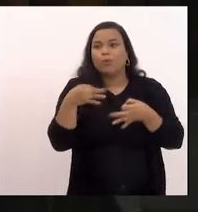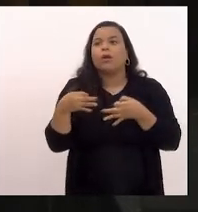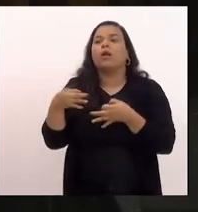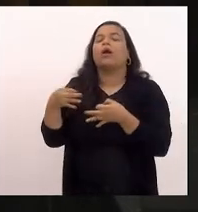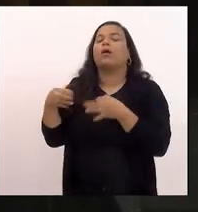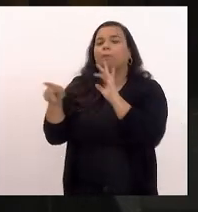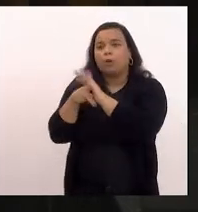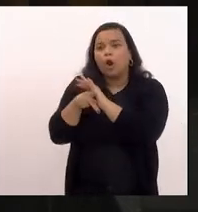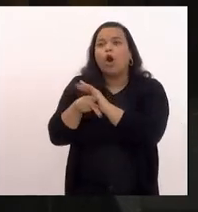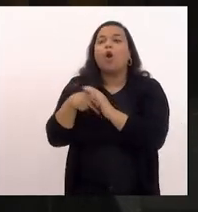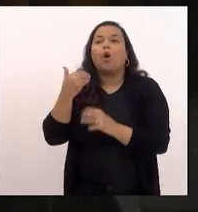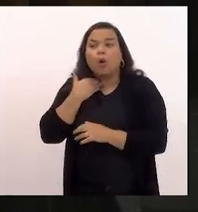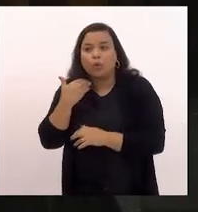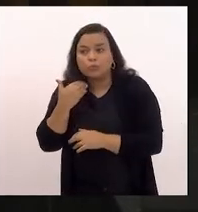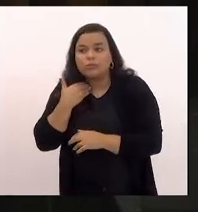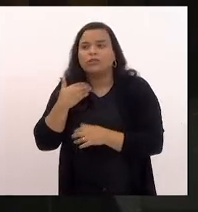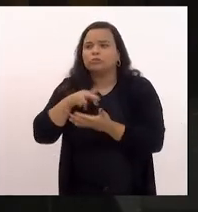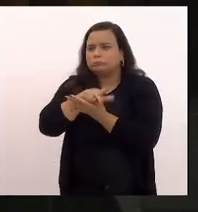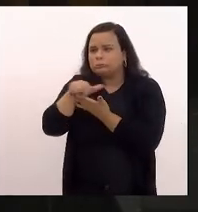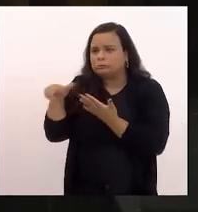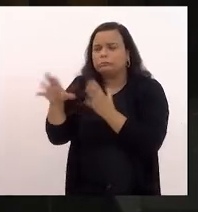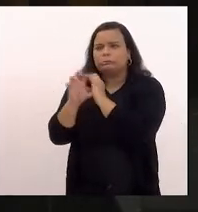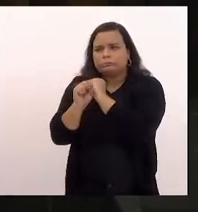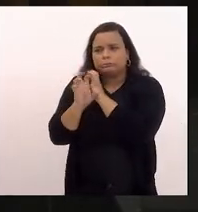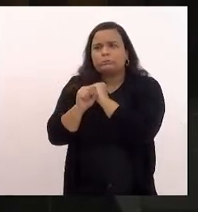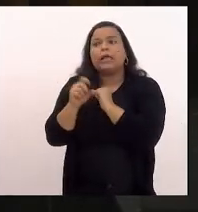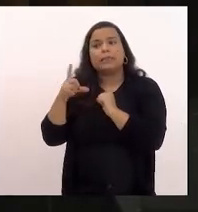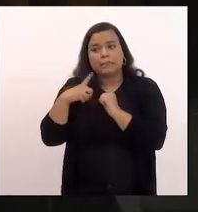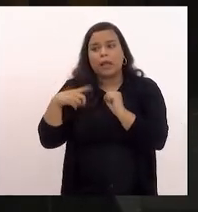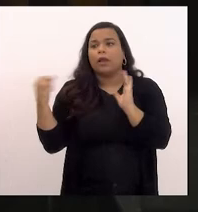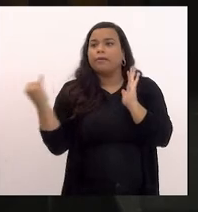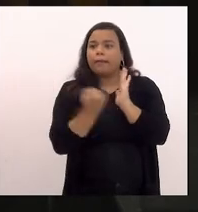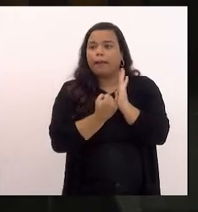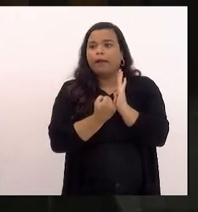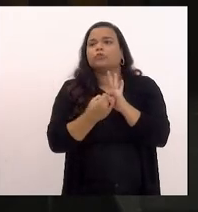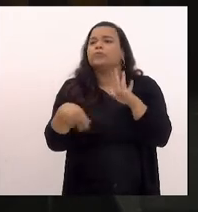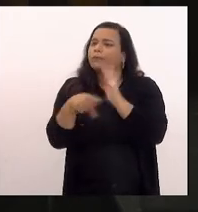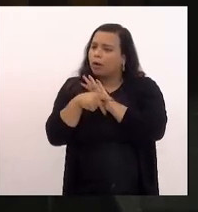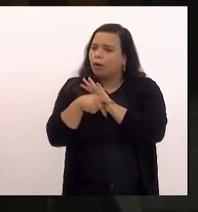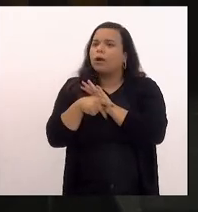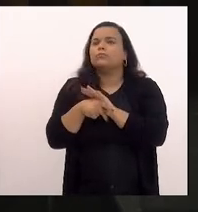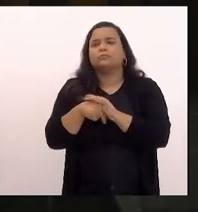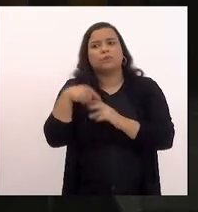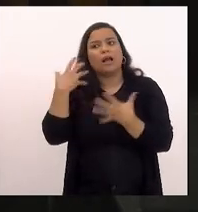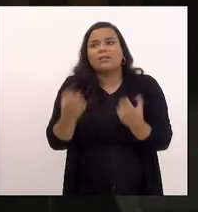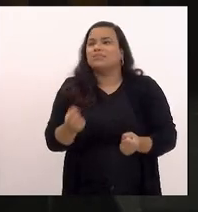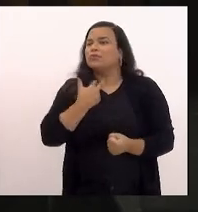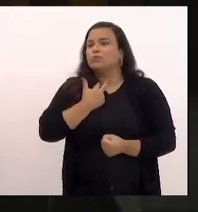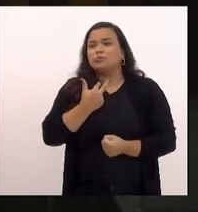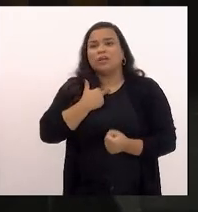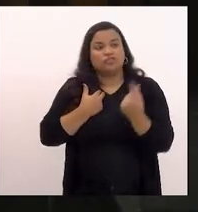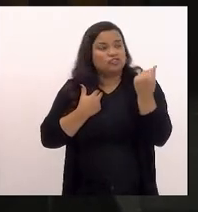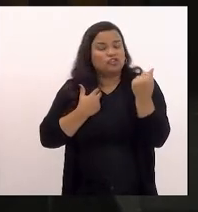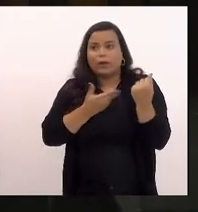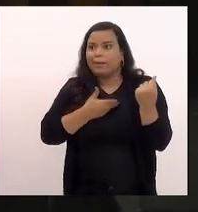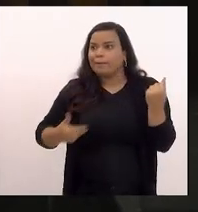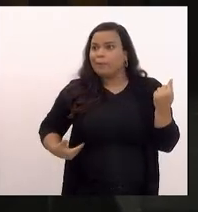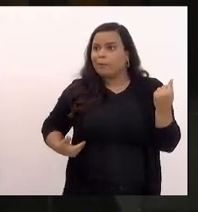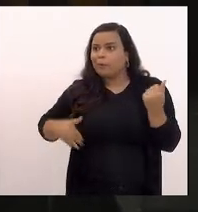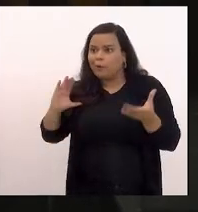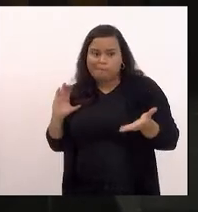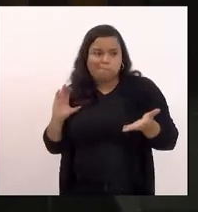inquérito sobre esse assunto é inaceitável que o dinheiro público não seja destinado a valorizar a educação